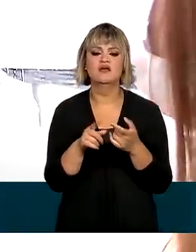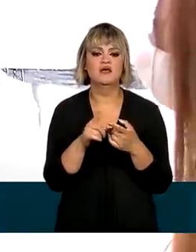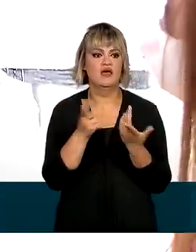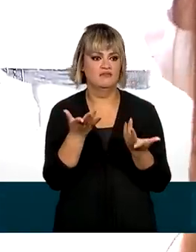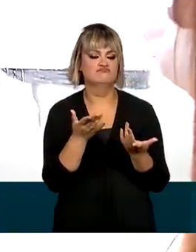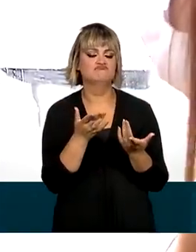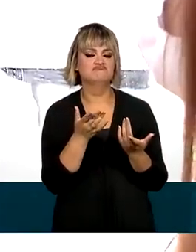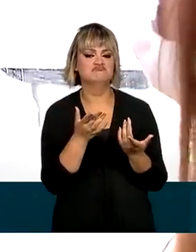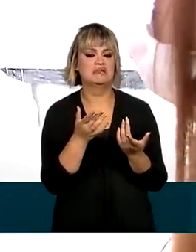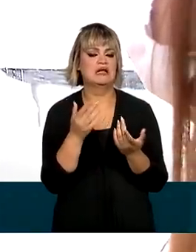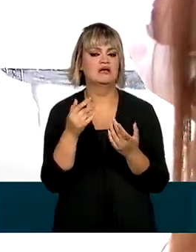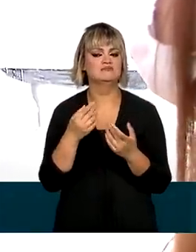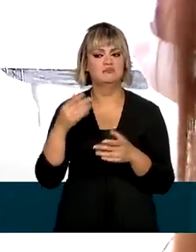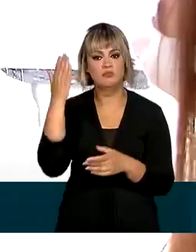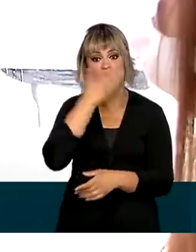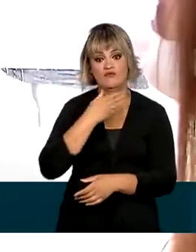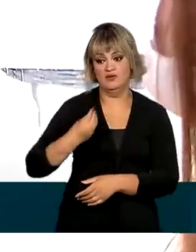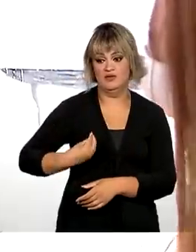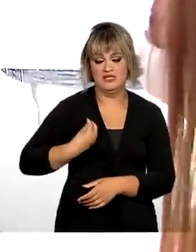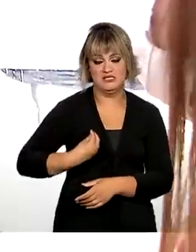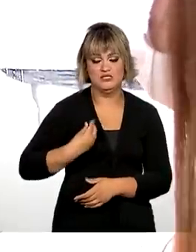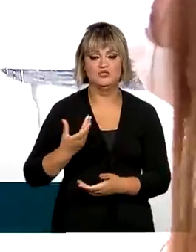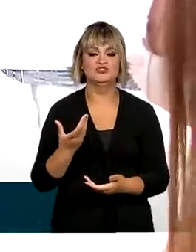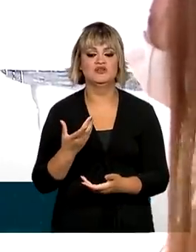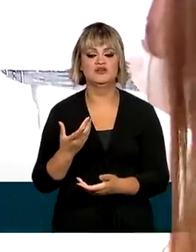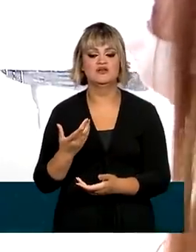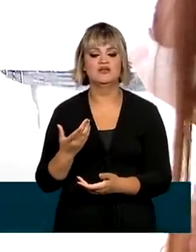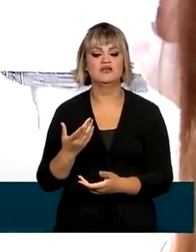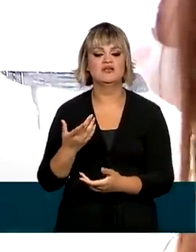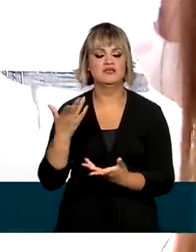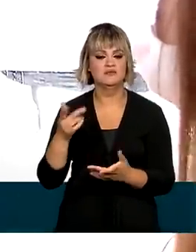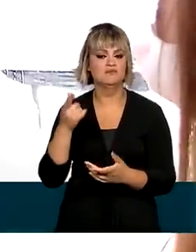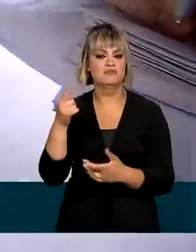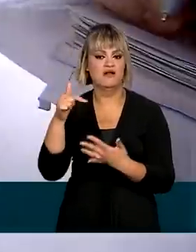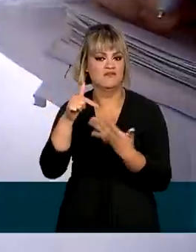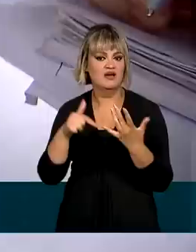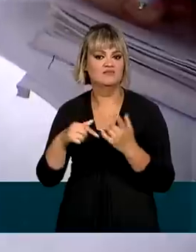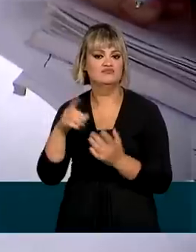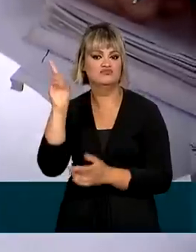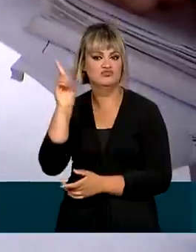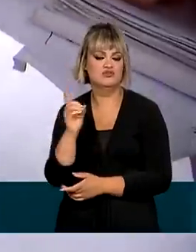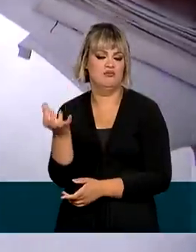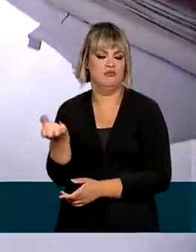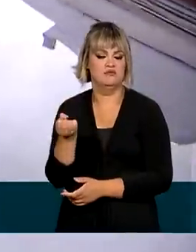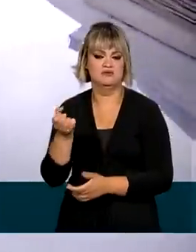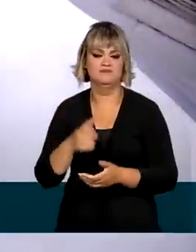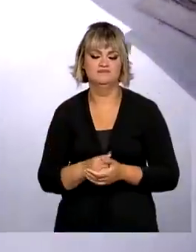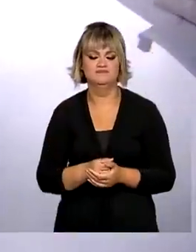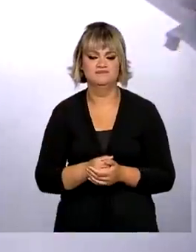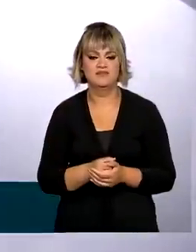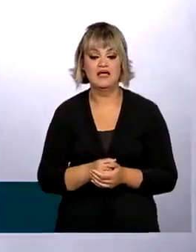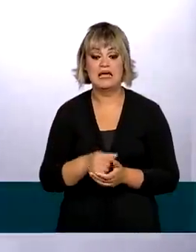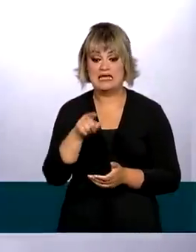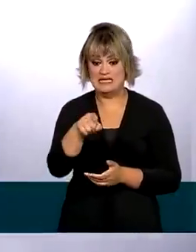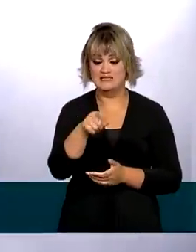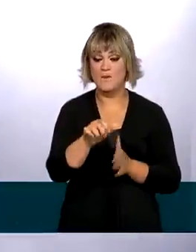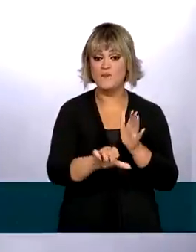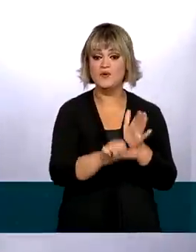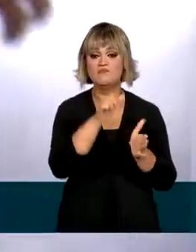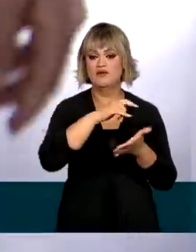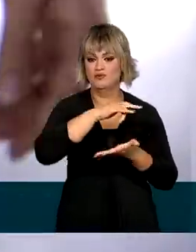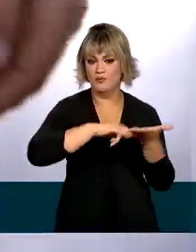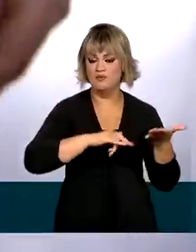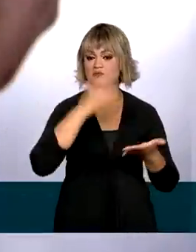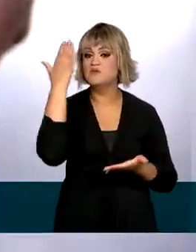reconhecimento da existência deles e também para atoer os recursos. A certidão de nascimento é o primeiro documento que